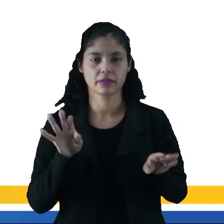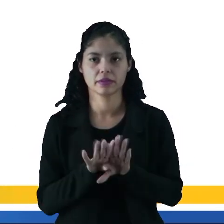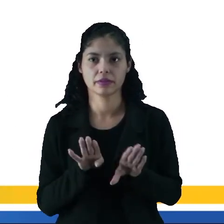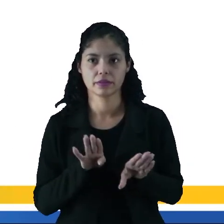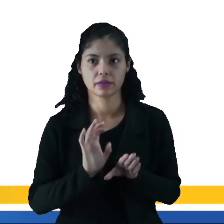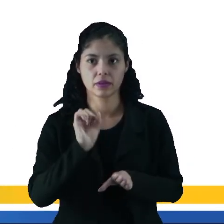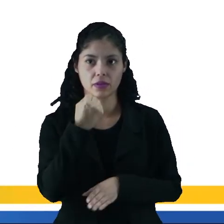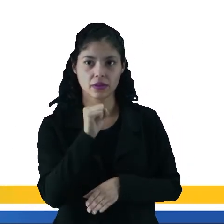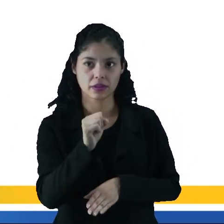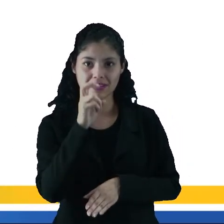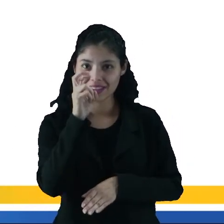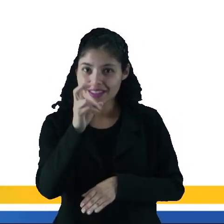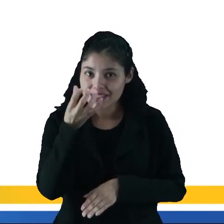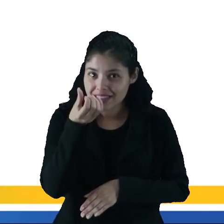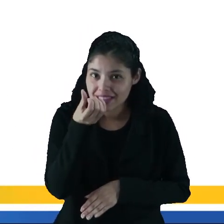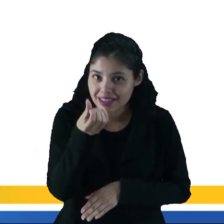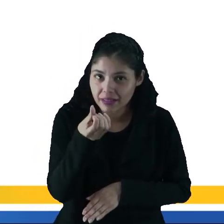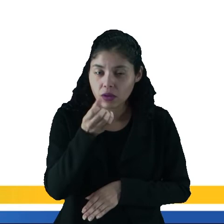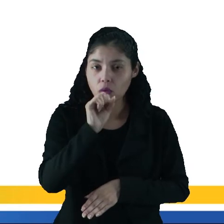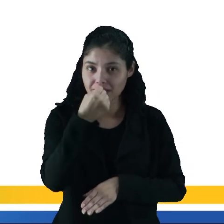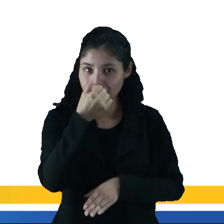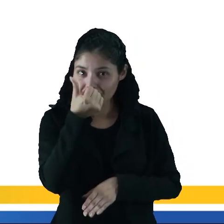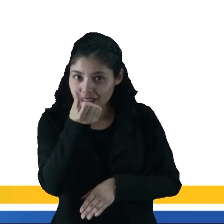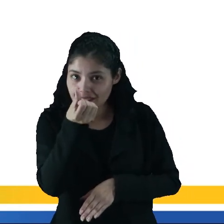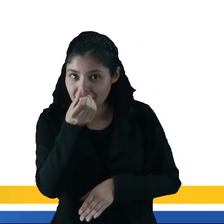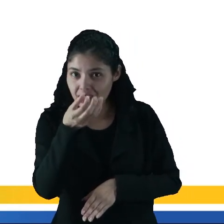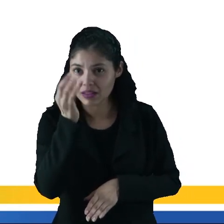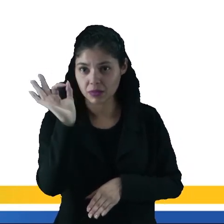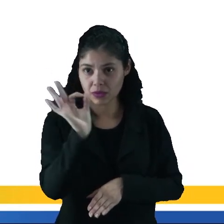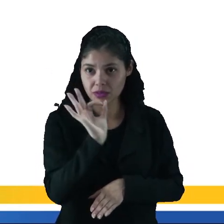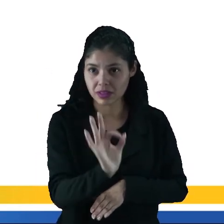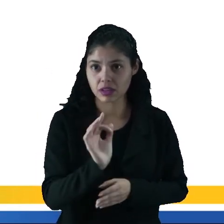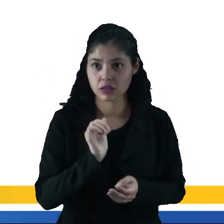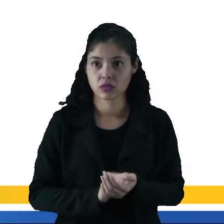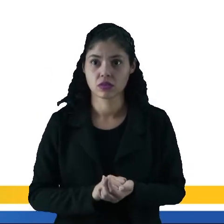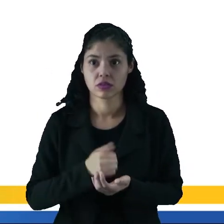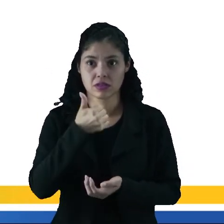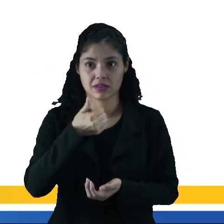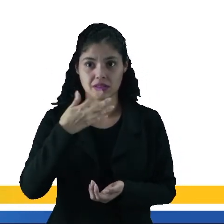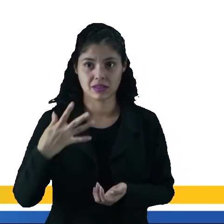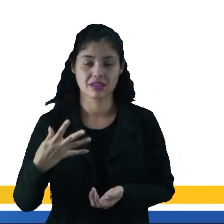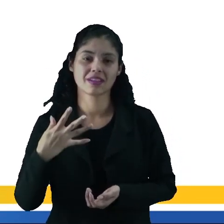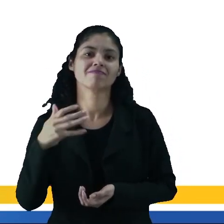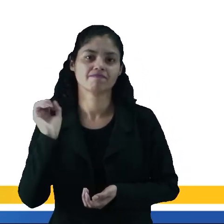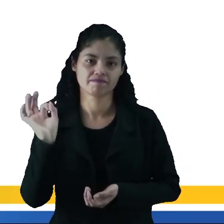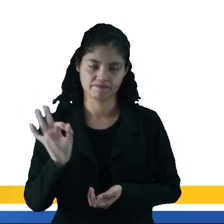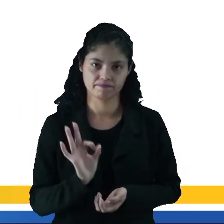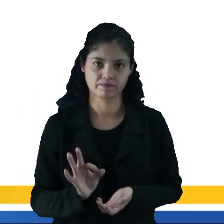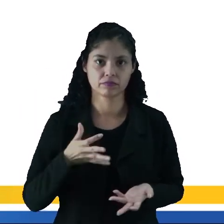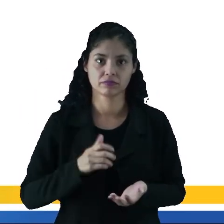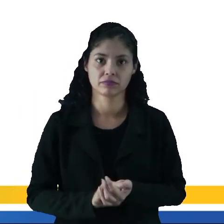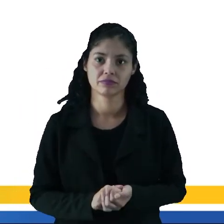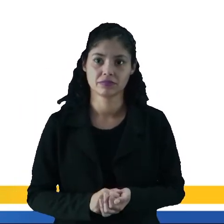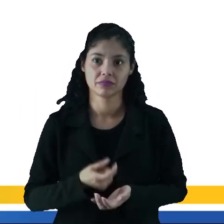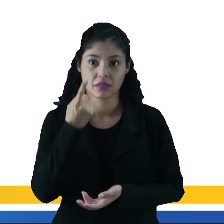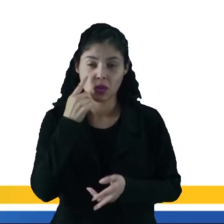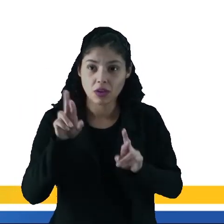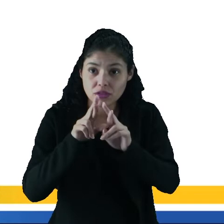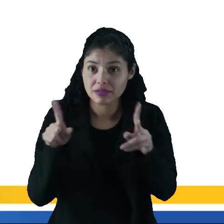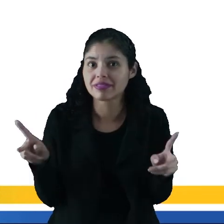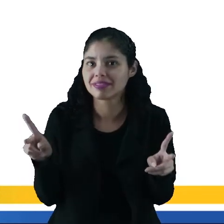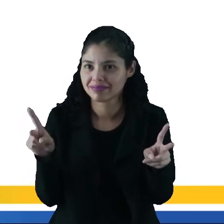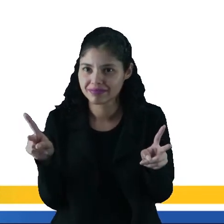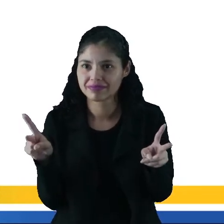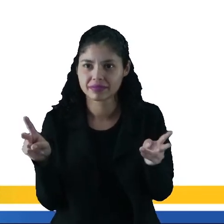86%. E as renováveis o mundo usa apenas 14%. Olha só as